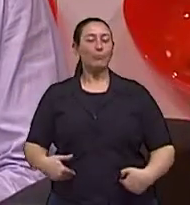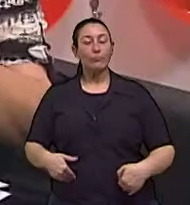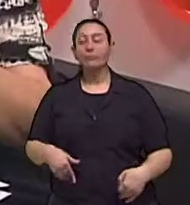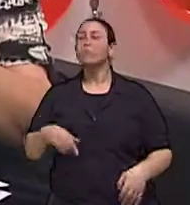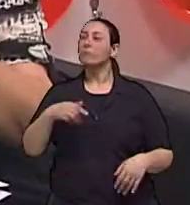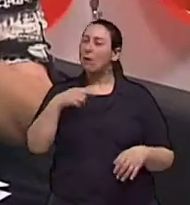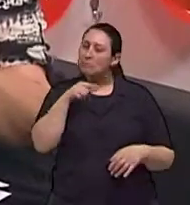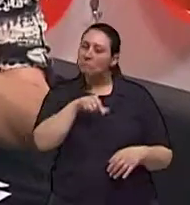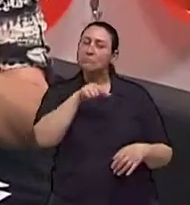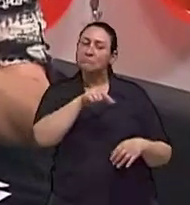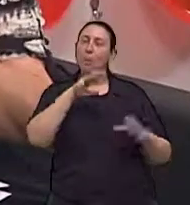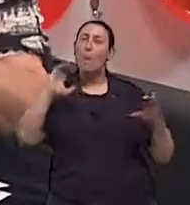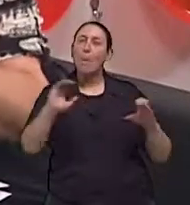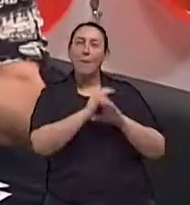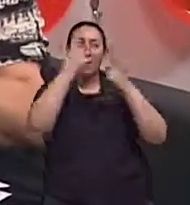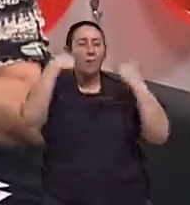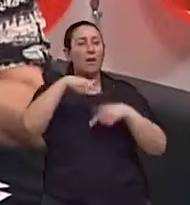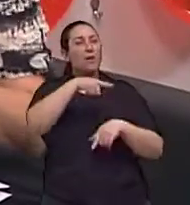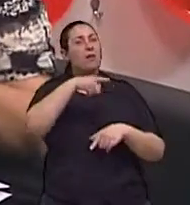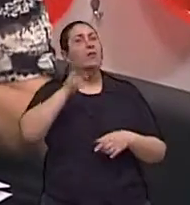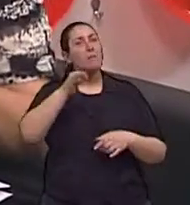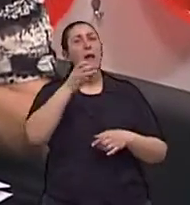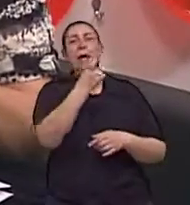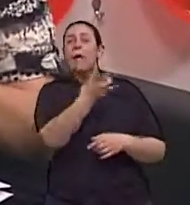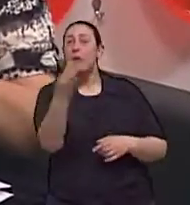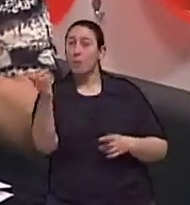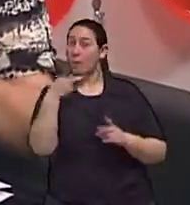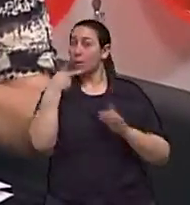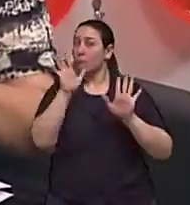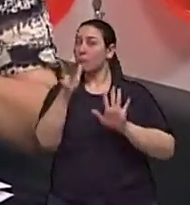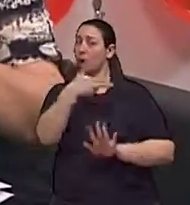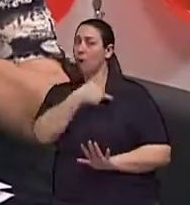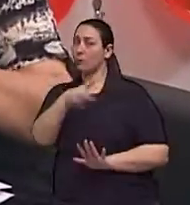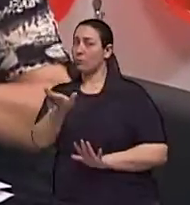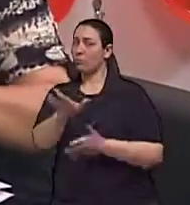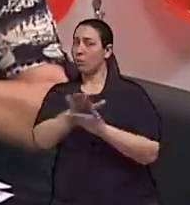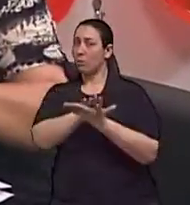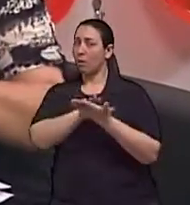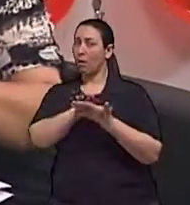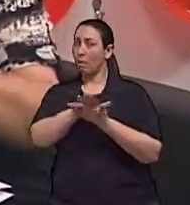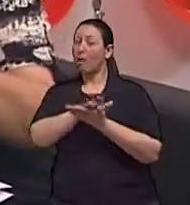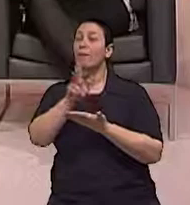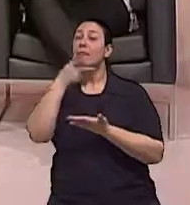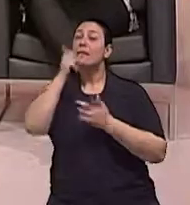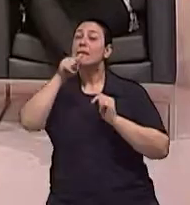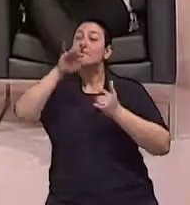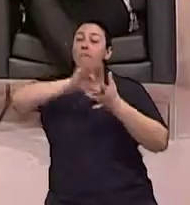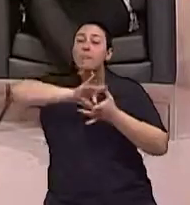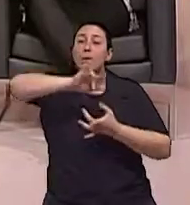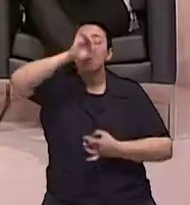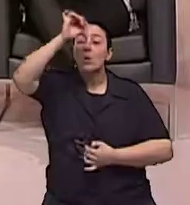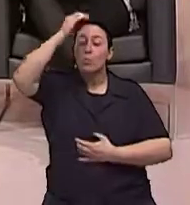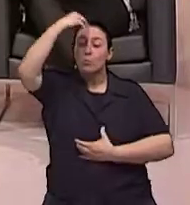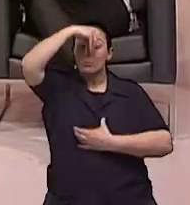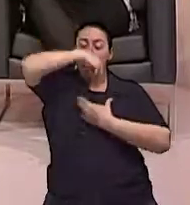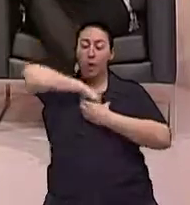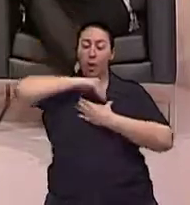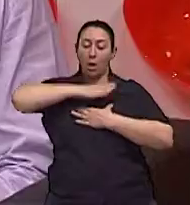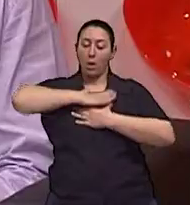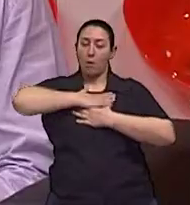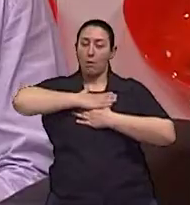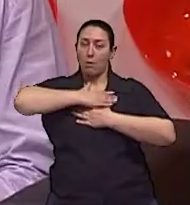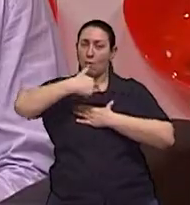um tem a sua forma Vocês viram que nós não falamos aqui em religião A gente falou em espiritualidade Exatamente É